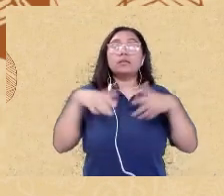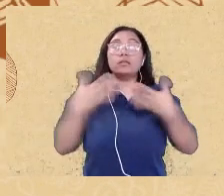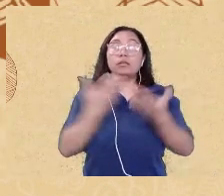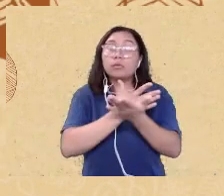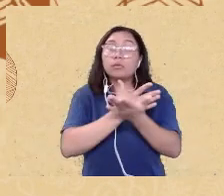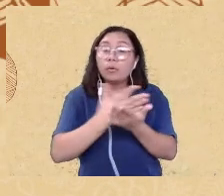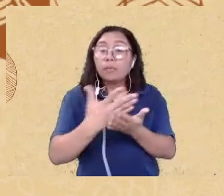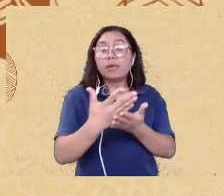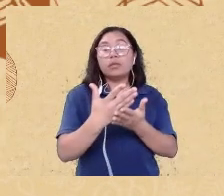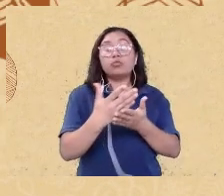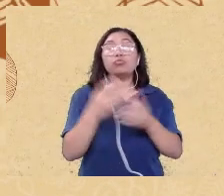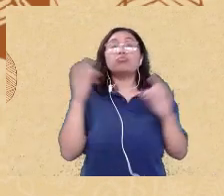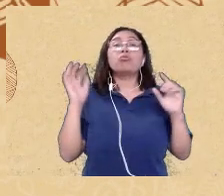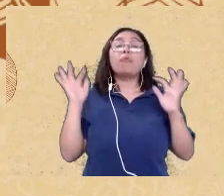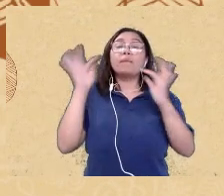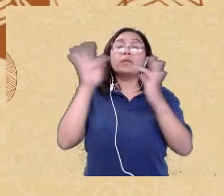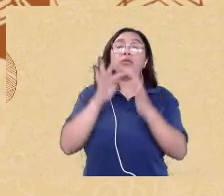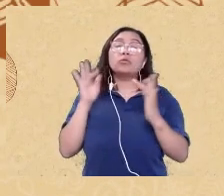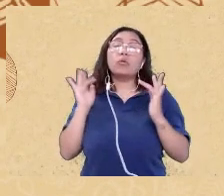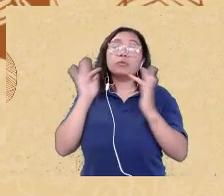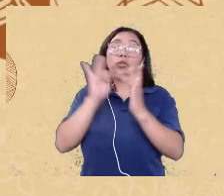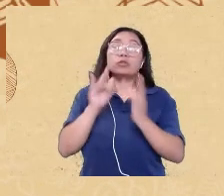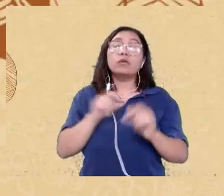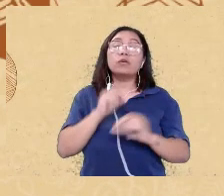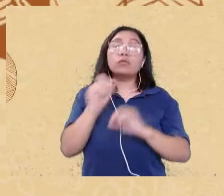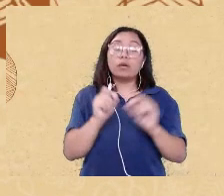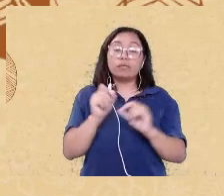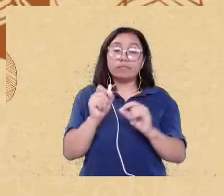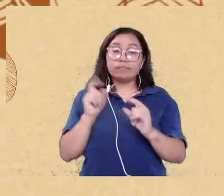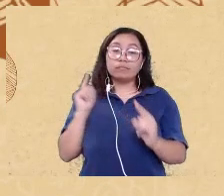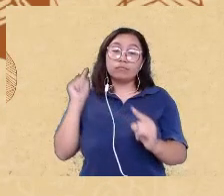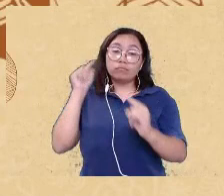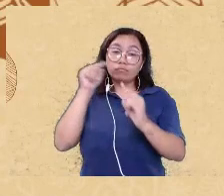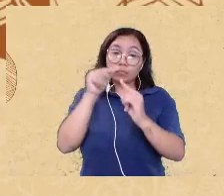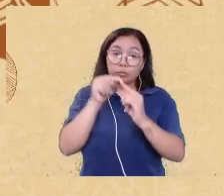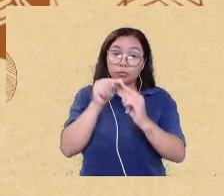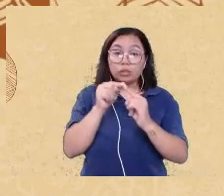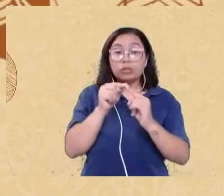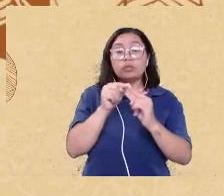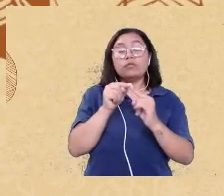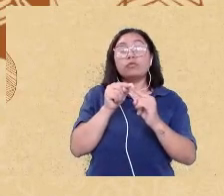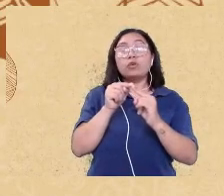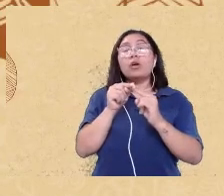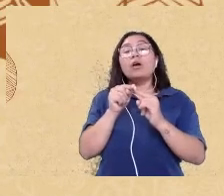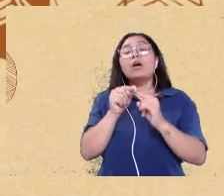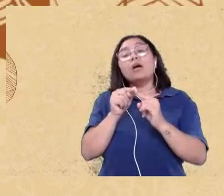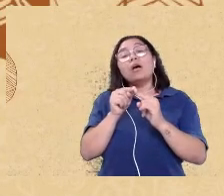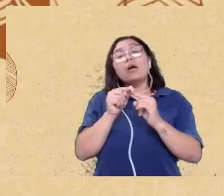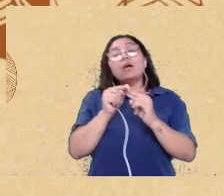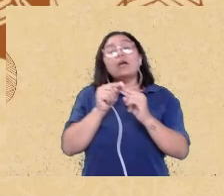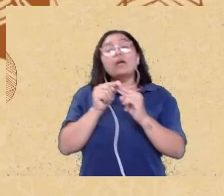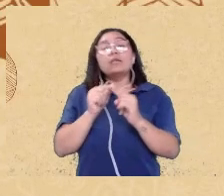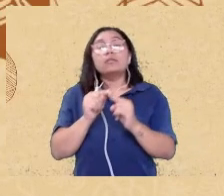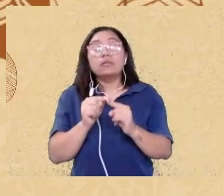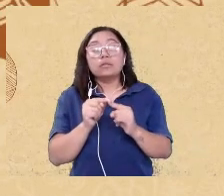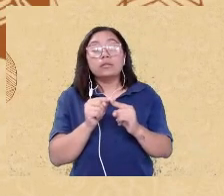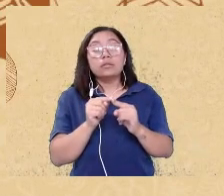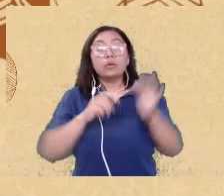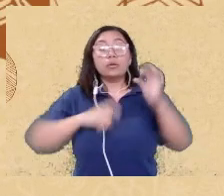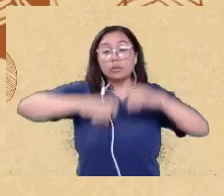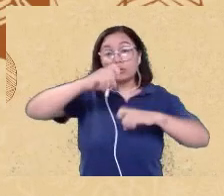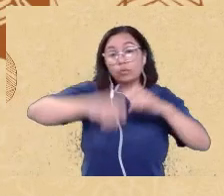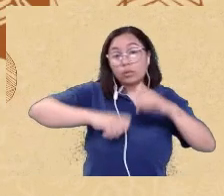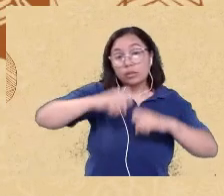objetivo da nossa pesquisa era em relação às discussões de gênero e sexualidade uma professora Eliane sabe é uma área que eu tenho me